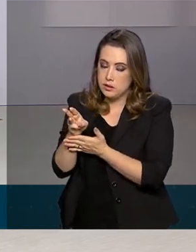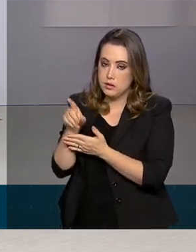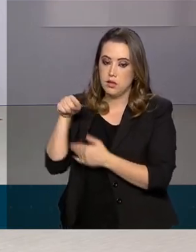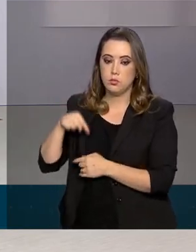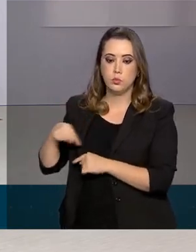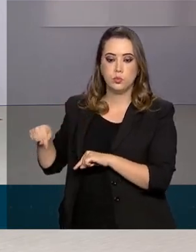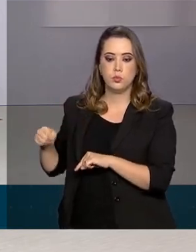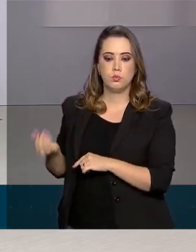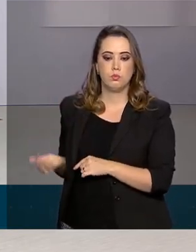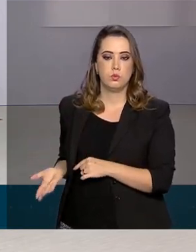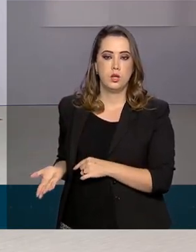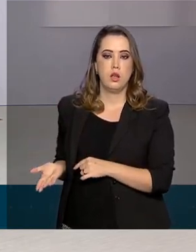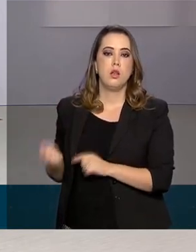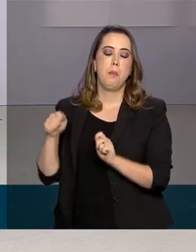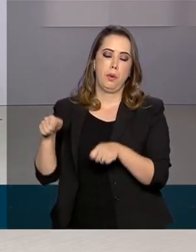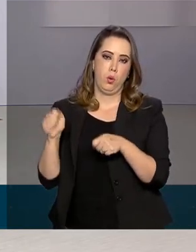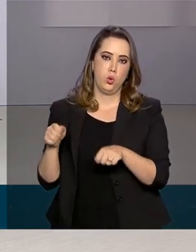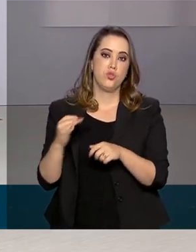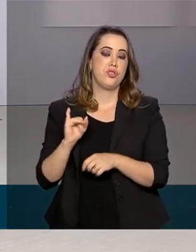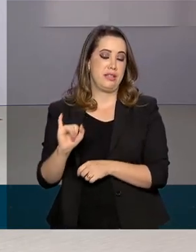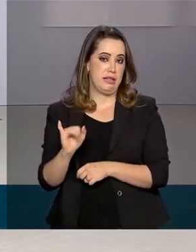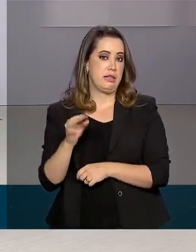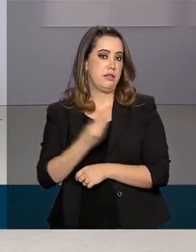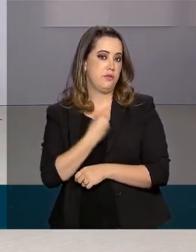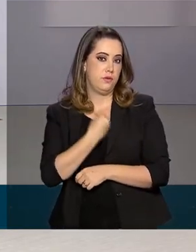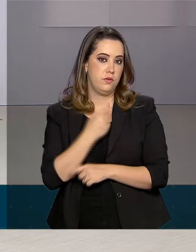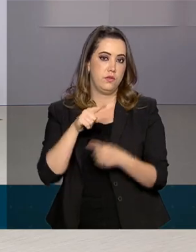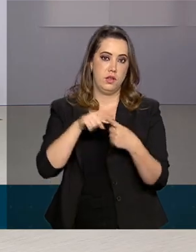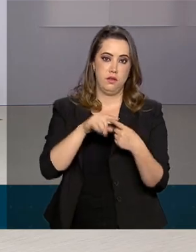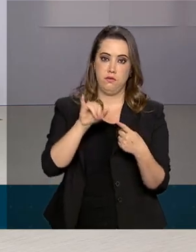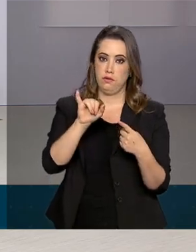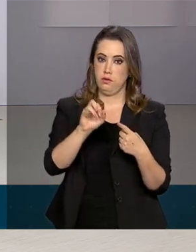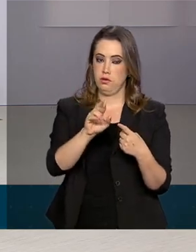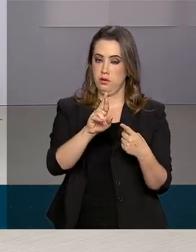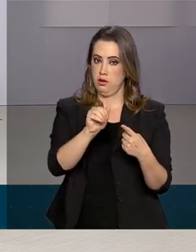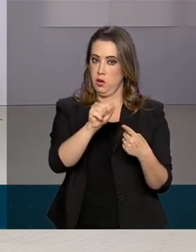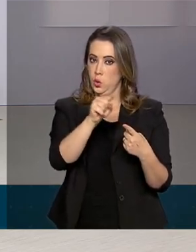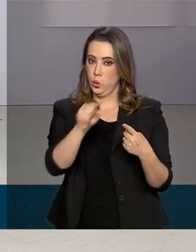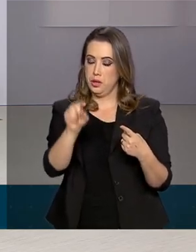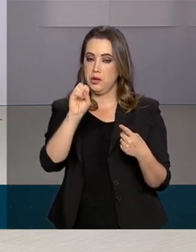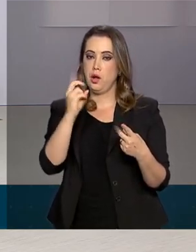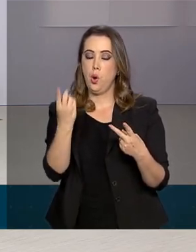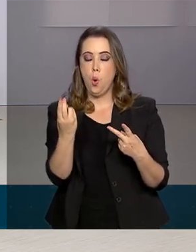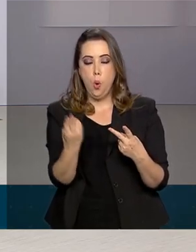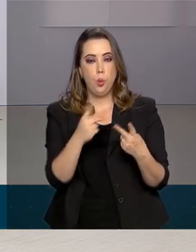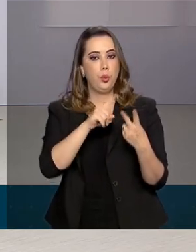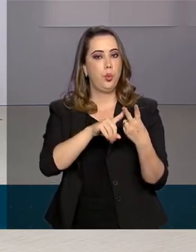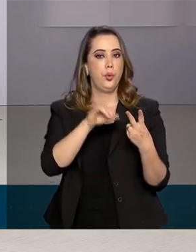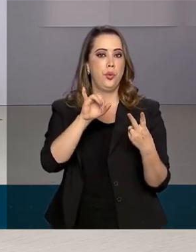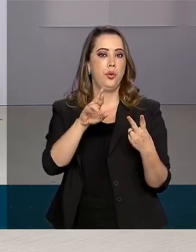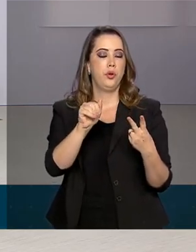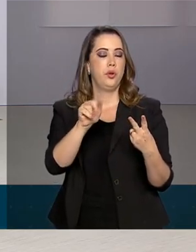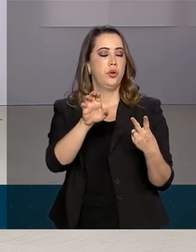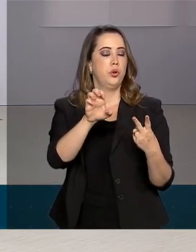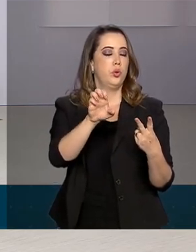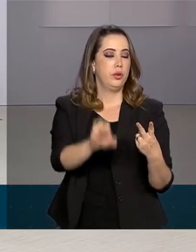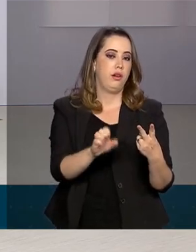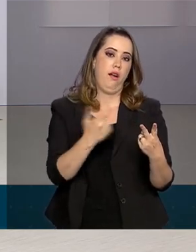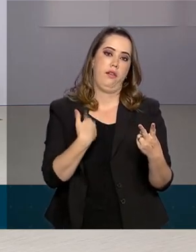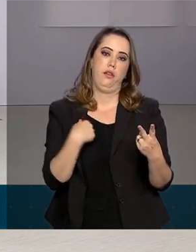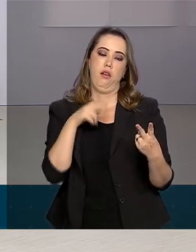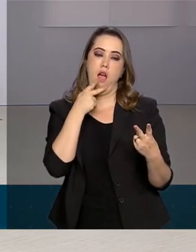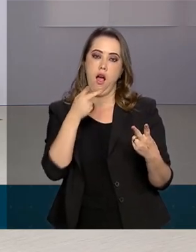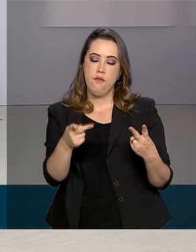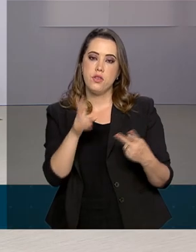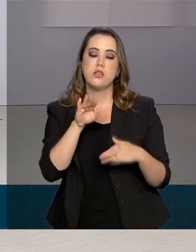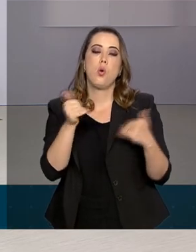aparece aí para você, 964-780-929-1396, indicando